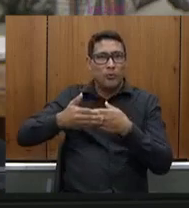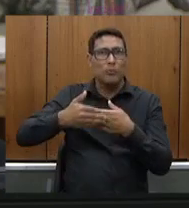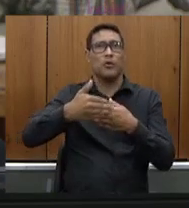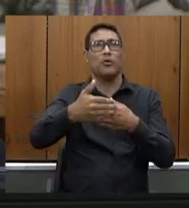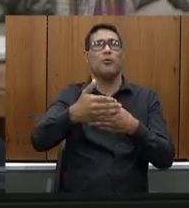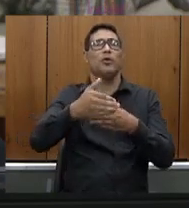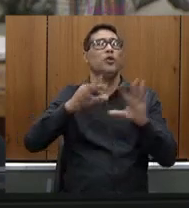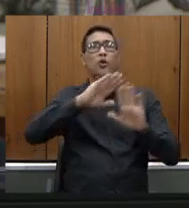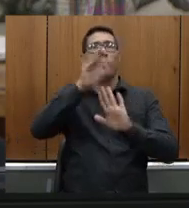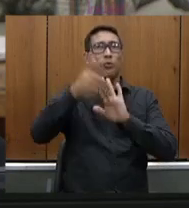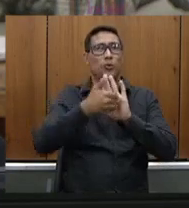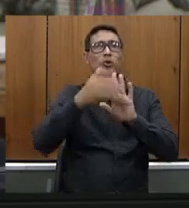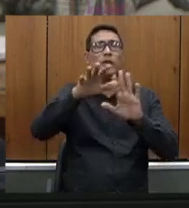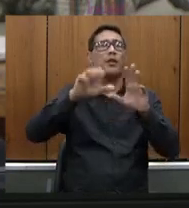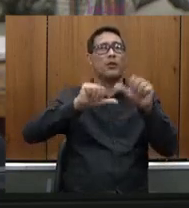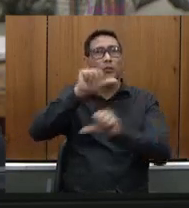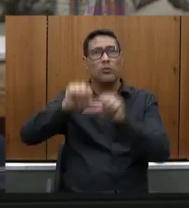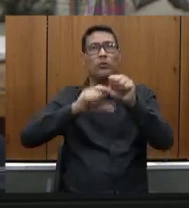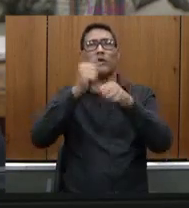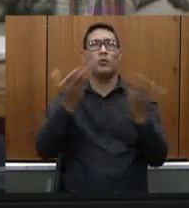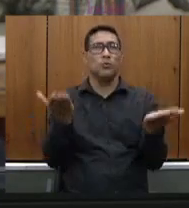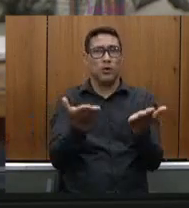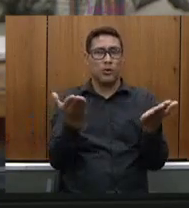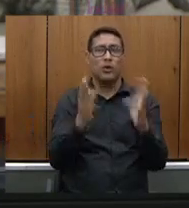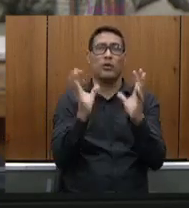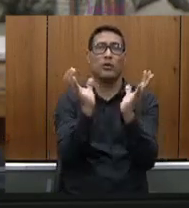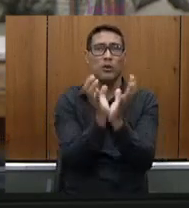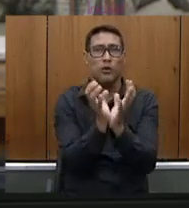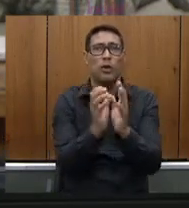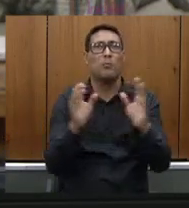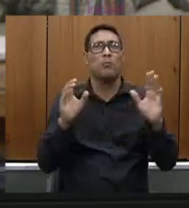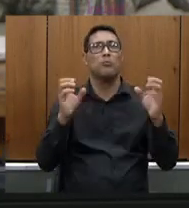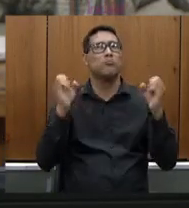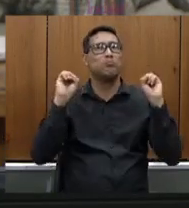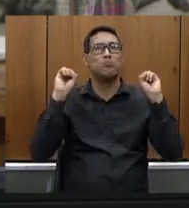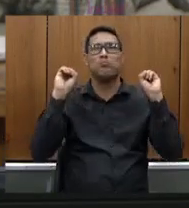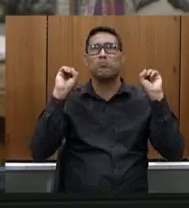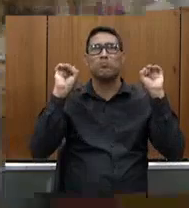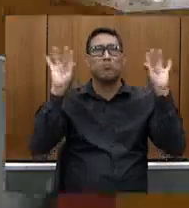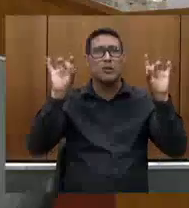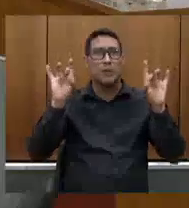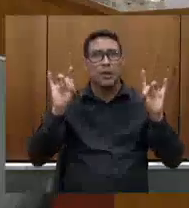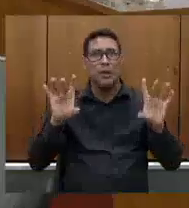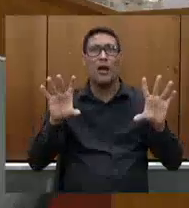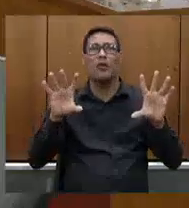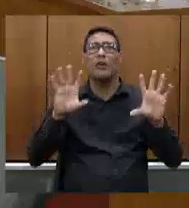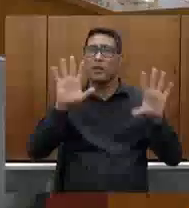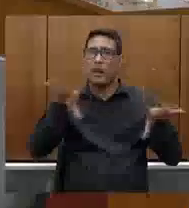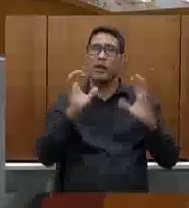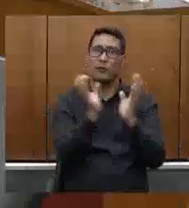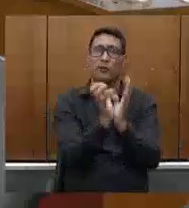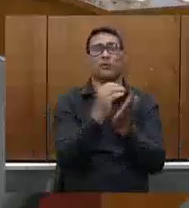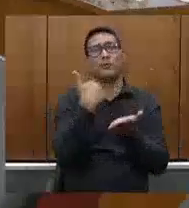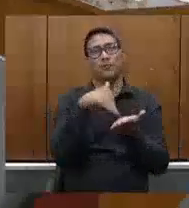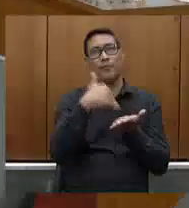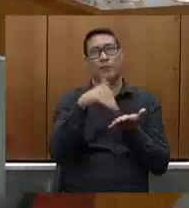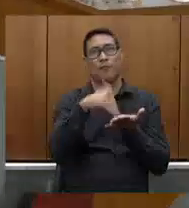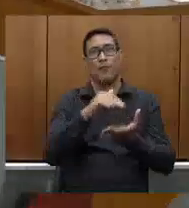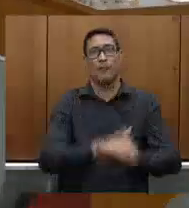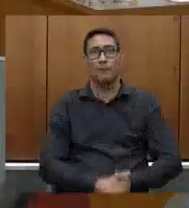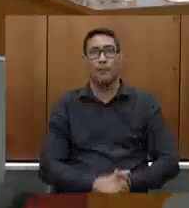que está sendo construído agora com essa equipe maravilhosa que eu tenho de secretarista da Alta Saúde Obrigado Obrigado